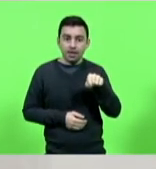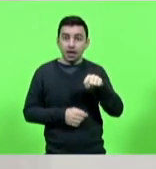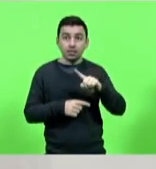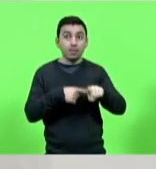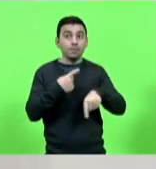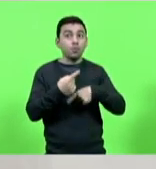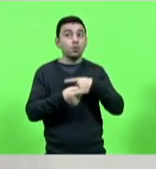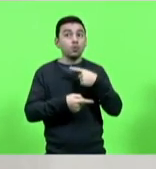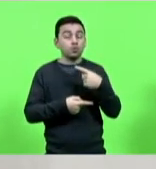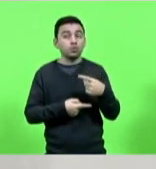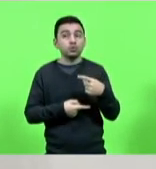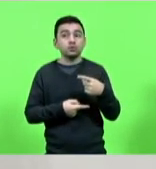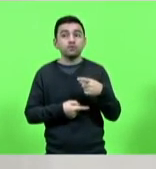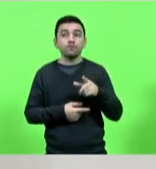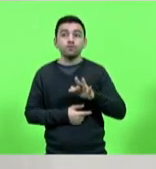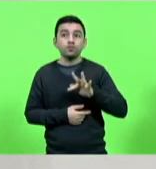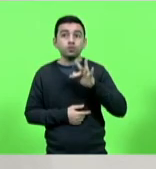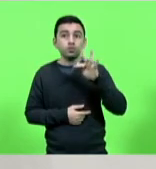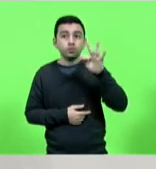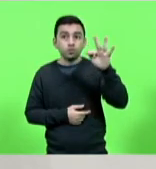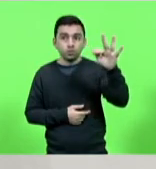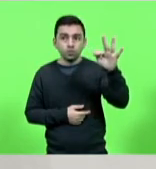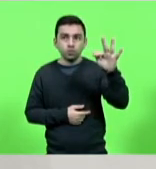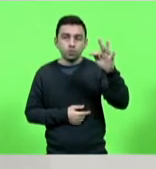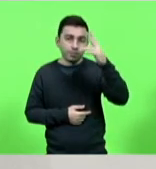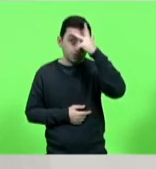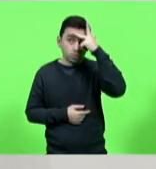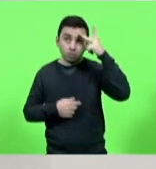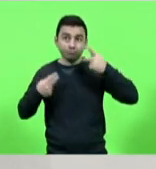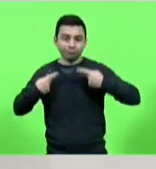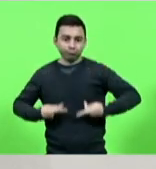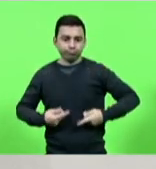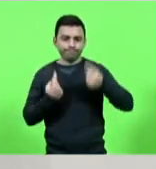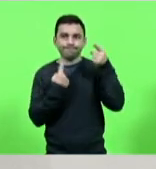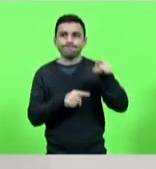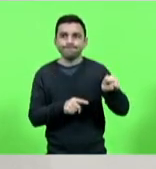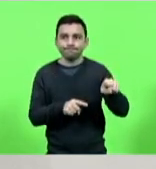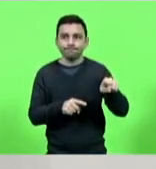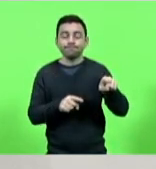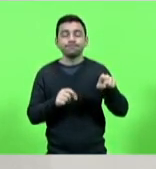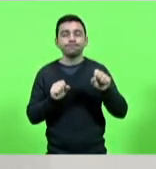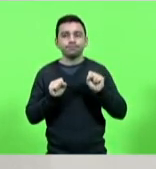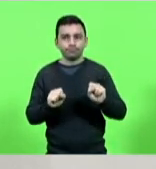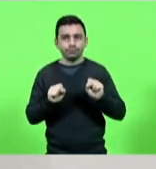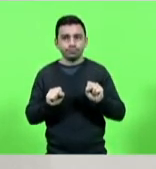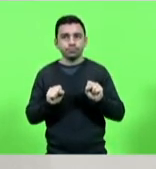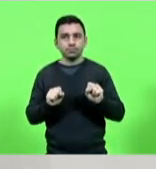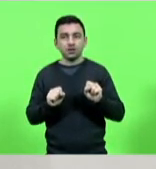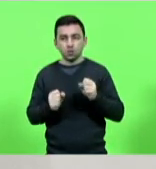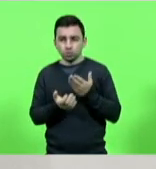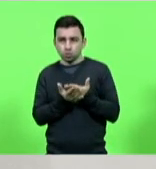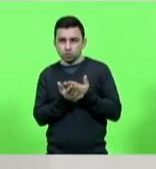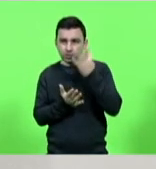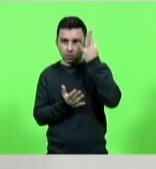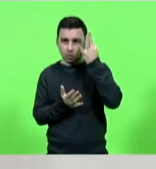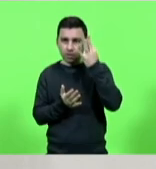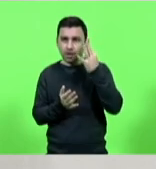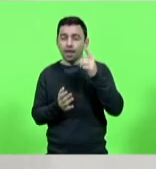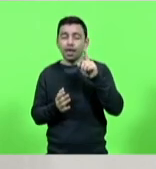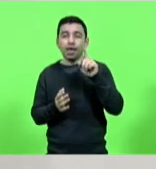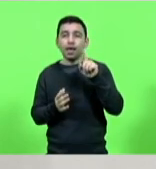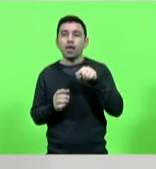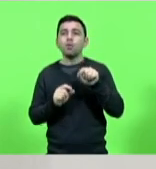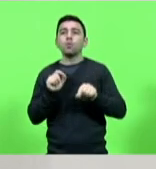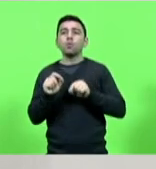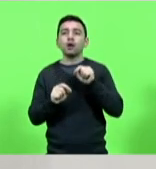agredindo o outro ser humano. E dentro desse estudo, o maior índice é relacionado